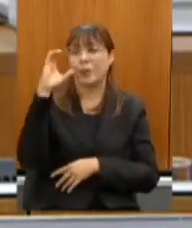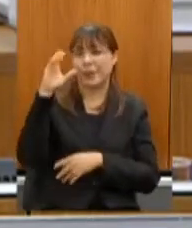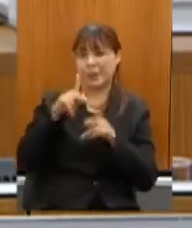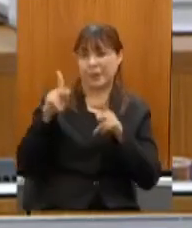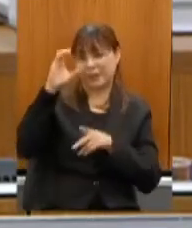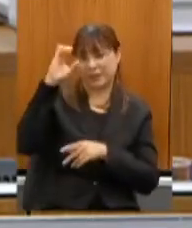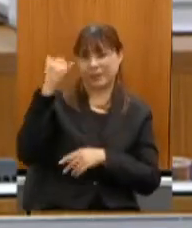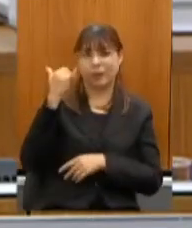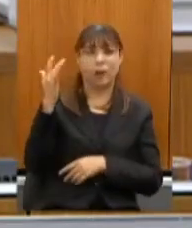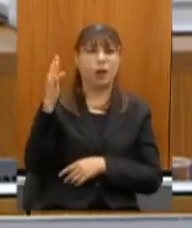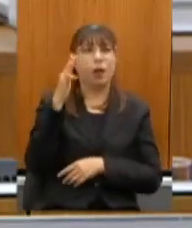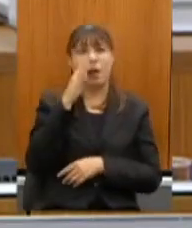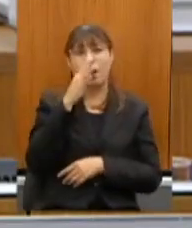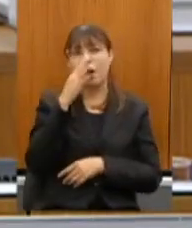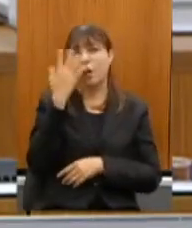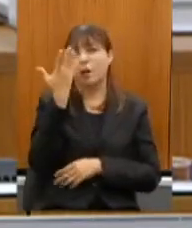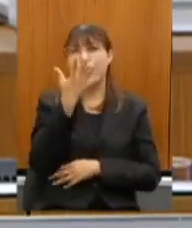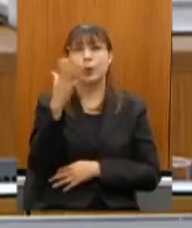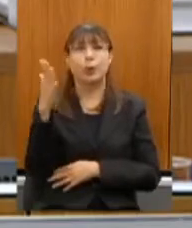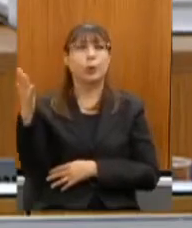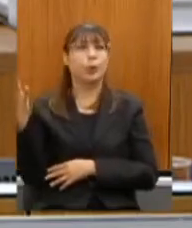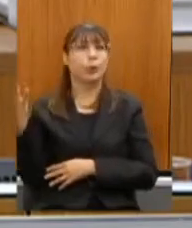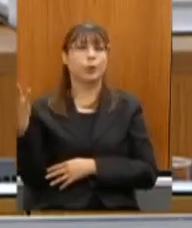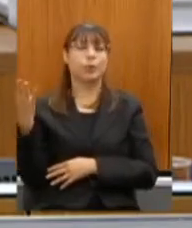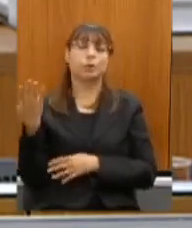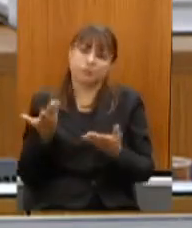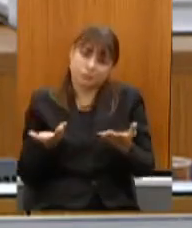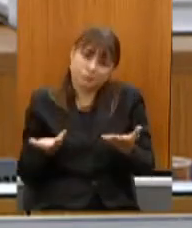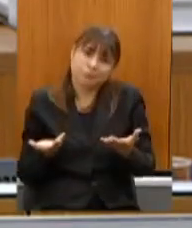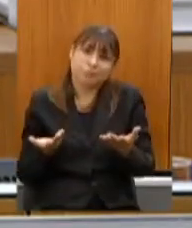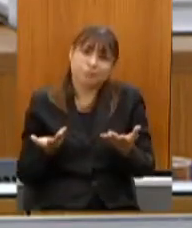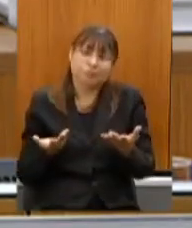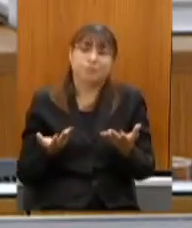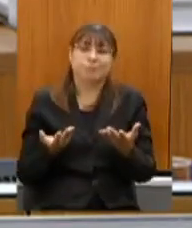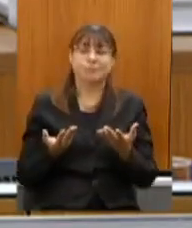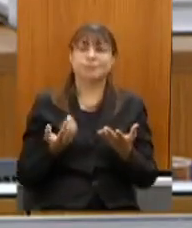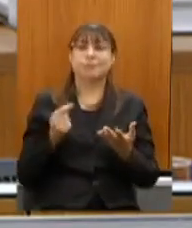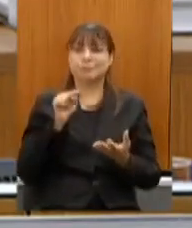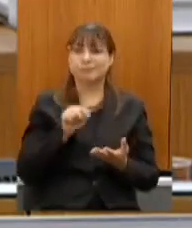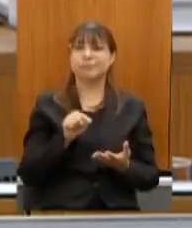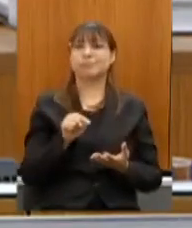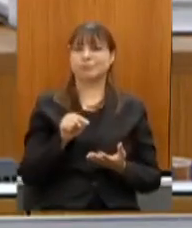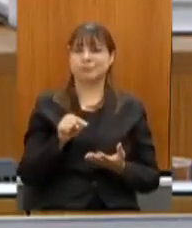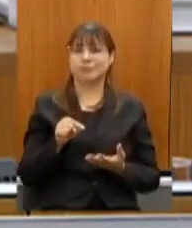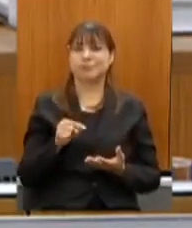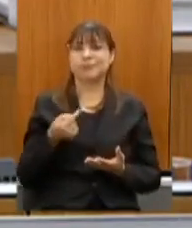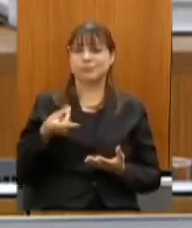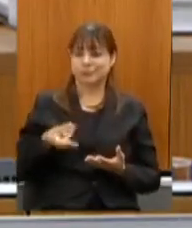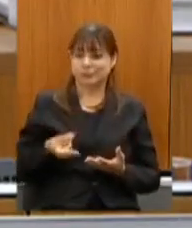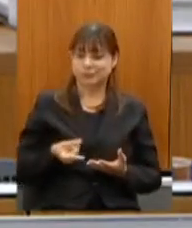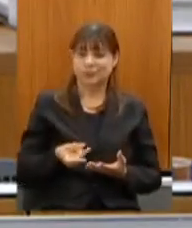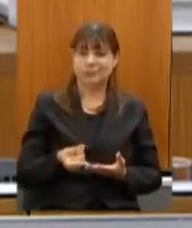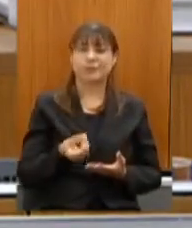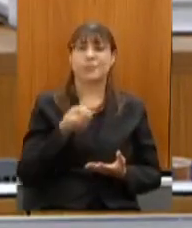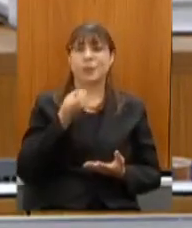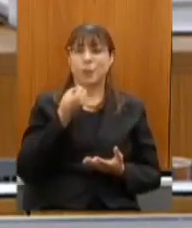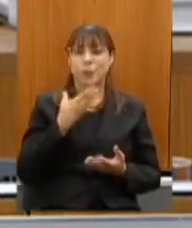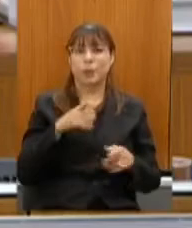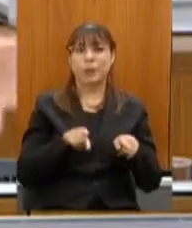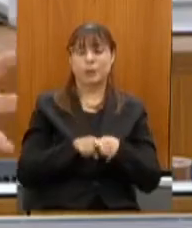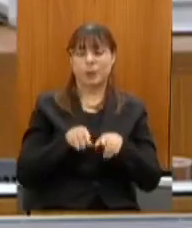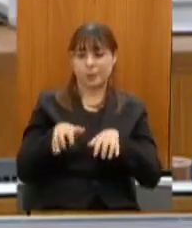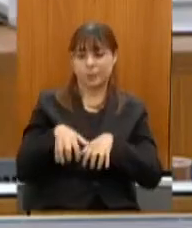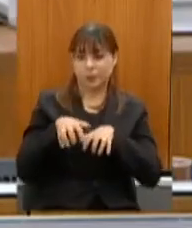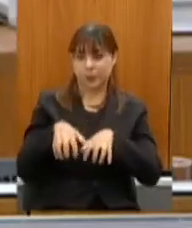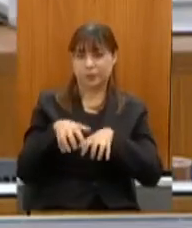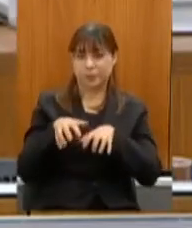deslumbrante esse caminho é uma alternativa inclusive de longo prazo para a mineração porque